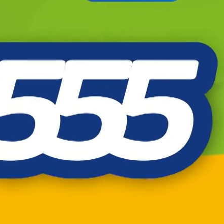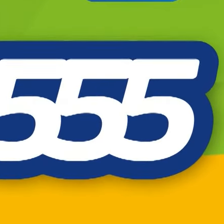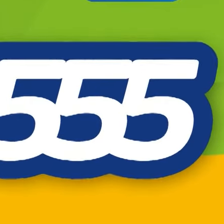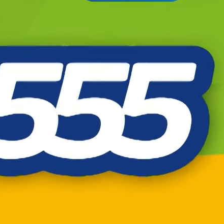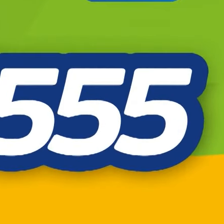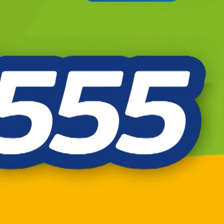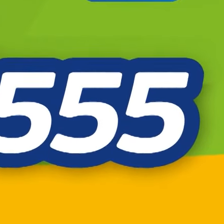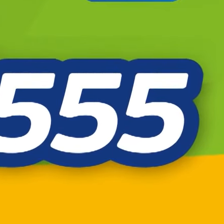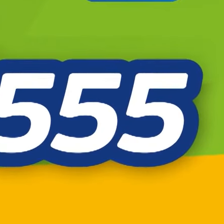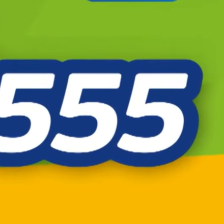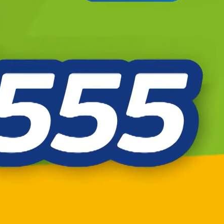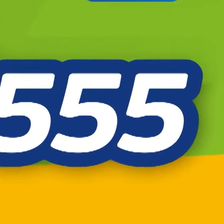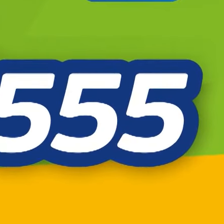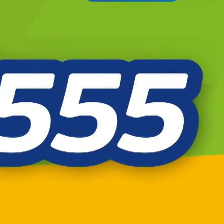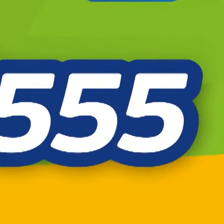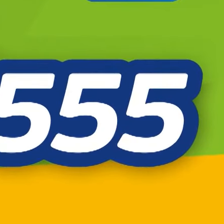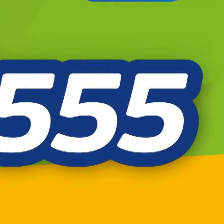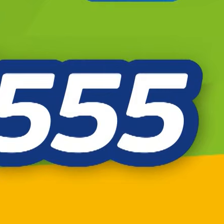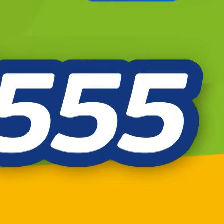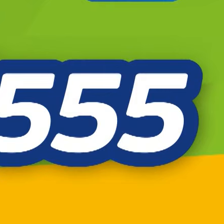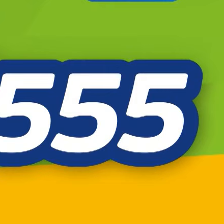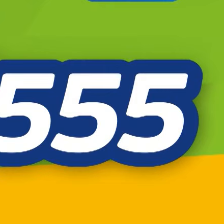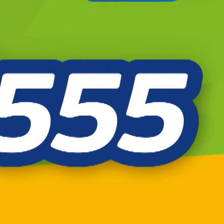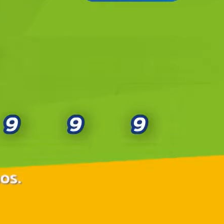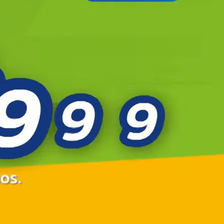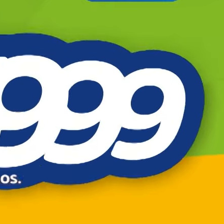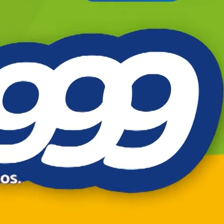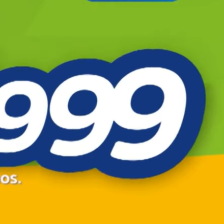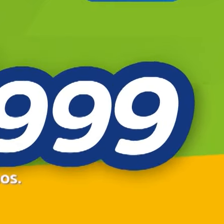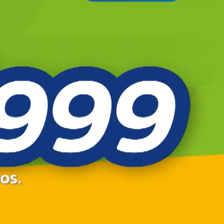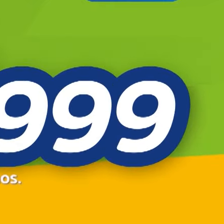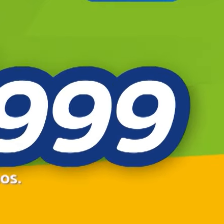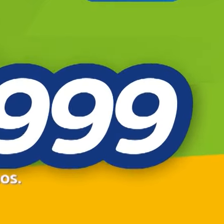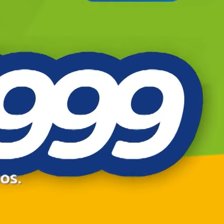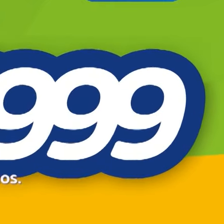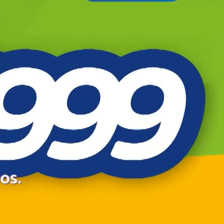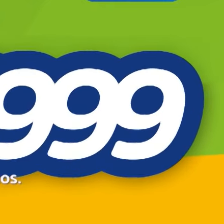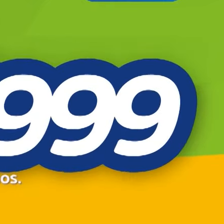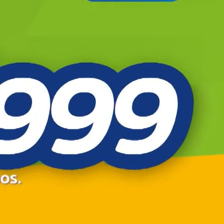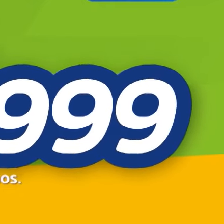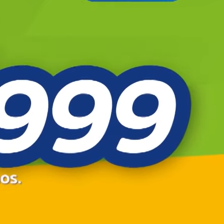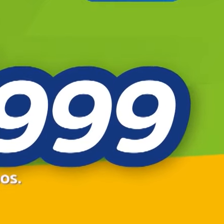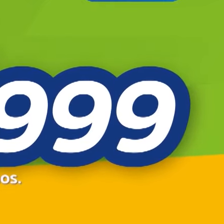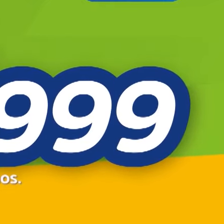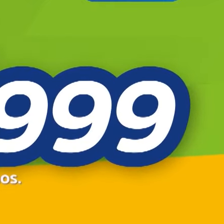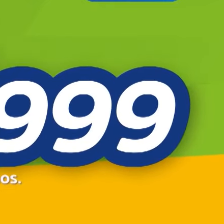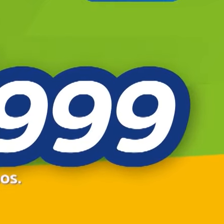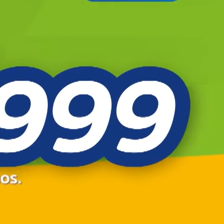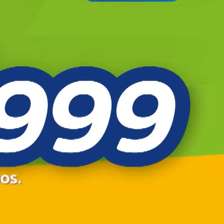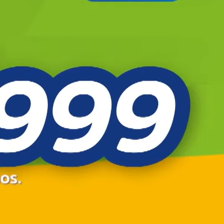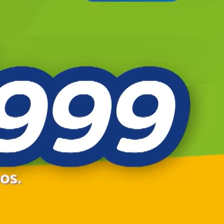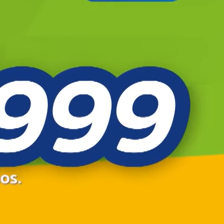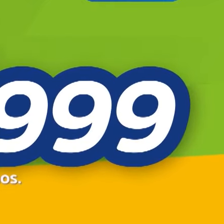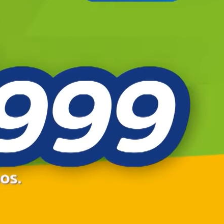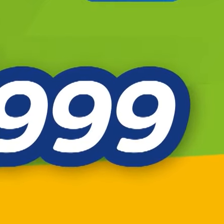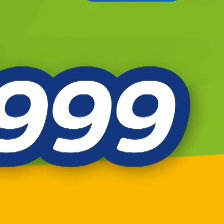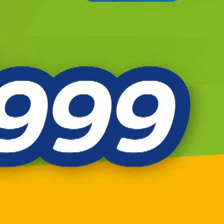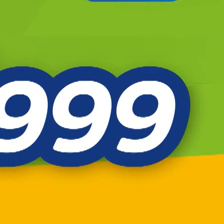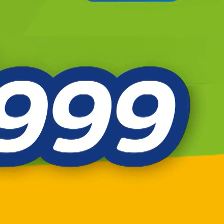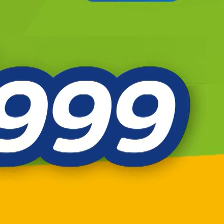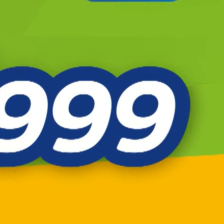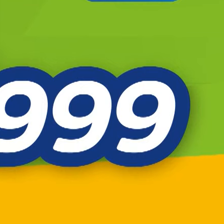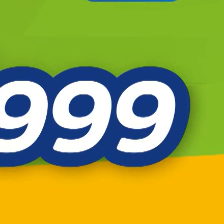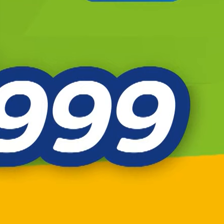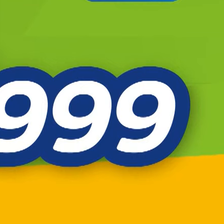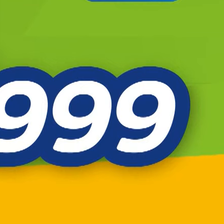vote Will de Cambão, 55555. Sou Lucila do Recanto, protetora dos animais há mais de 30 anos.